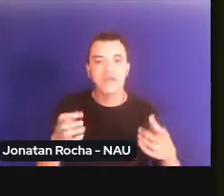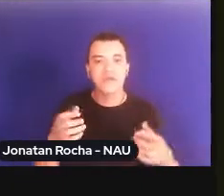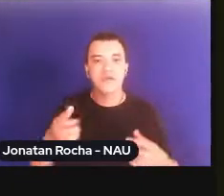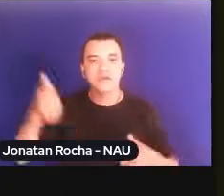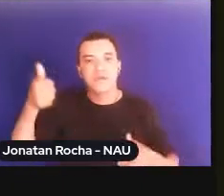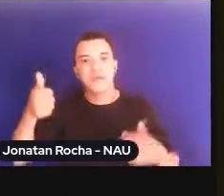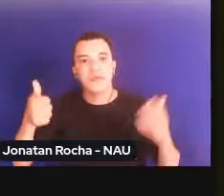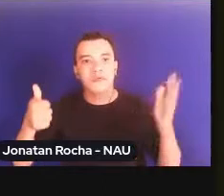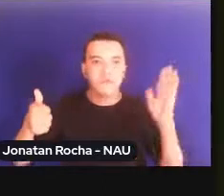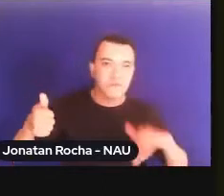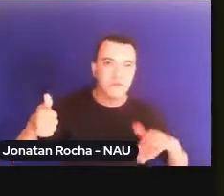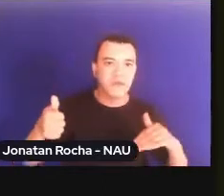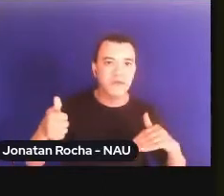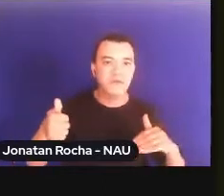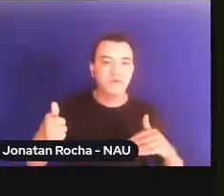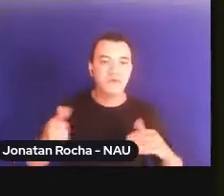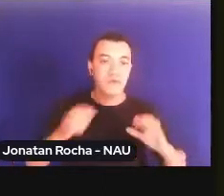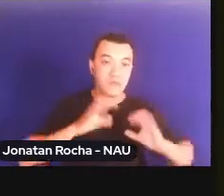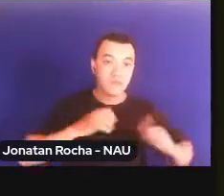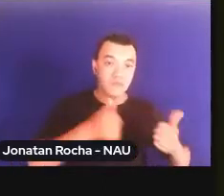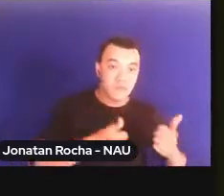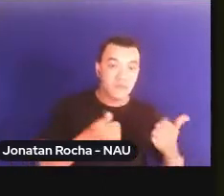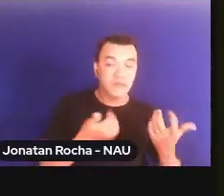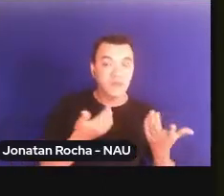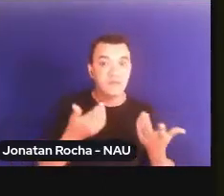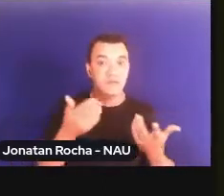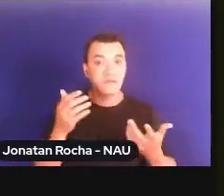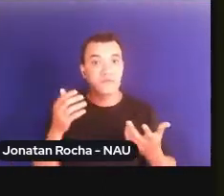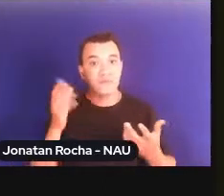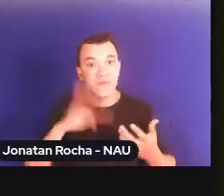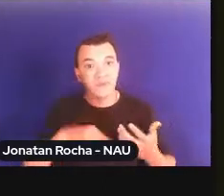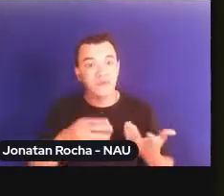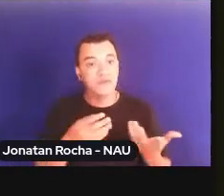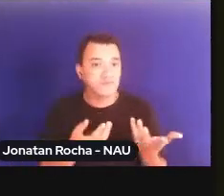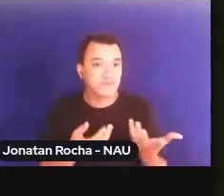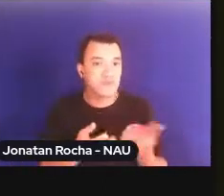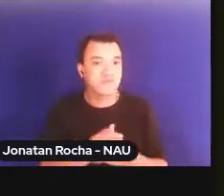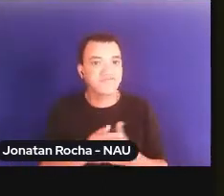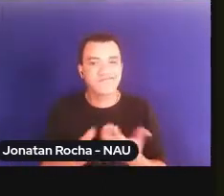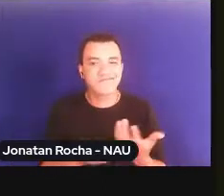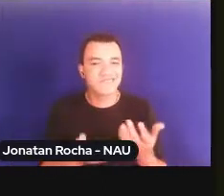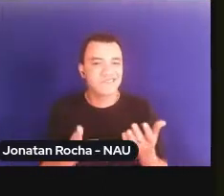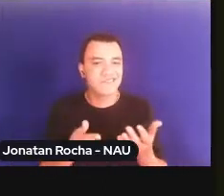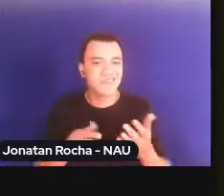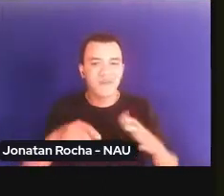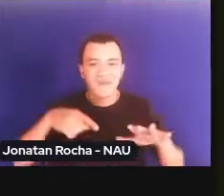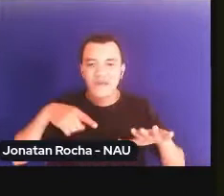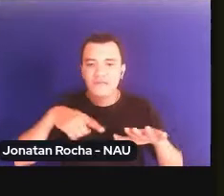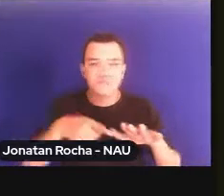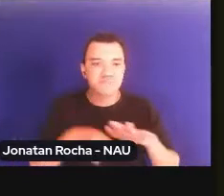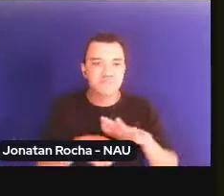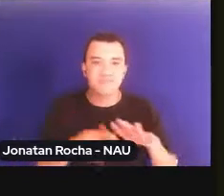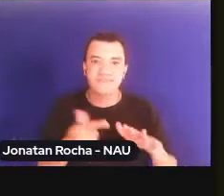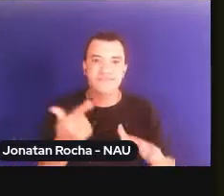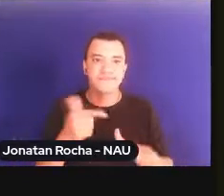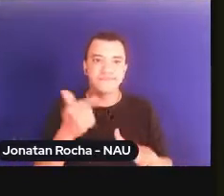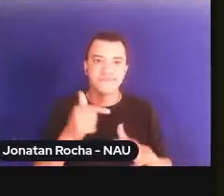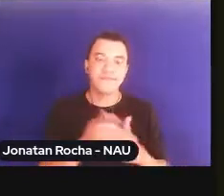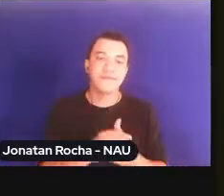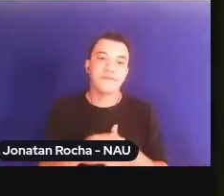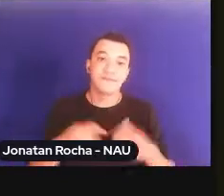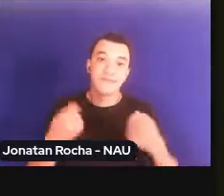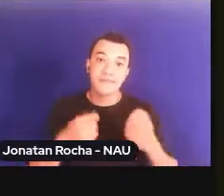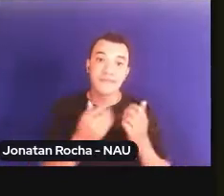bandido, compreenda que a nossa discussão fica muito rasteira, e não é isso que nós precisamos, e o mundo